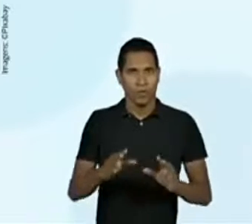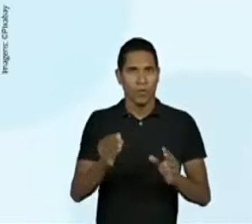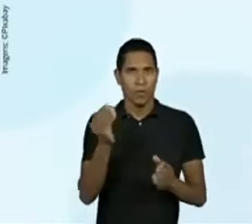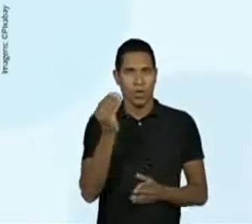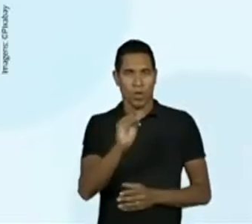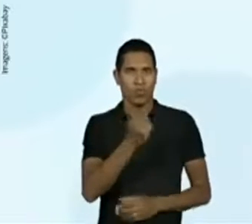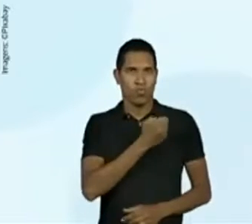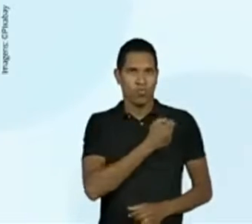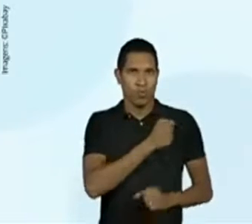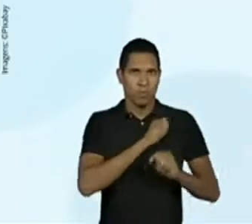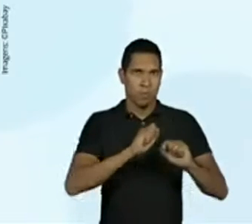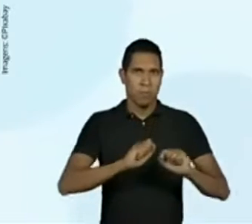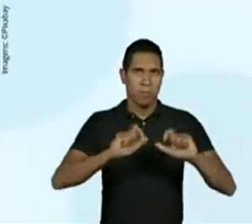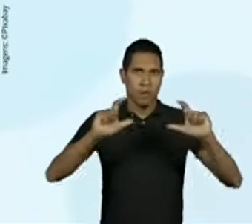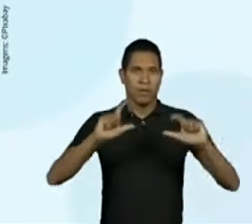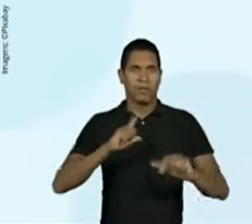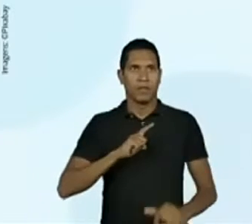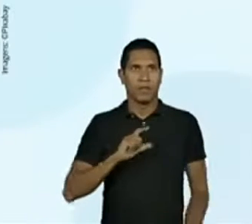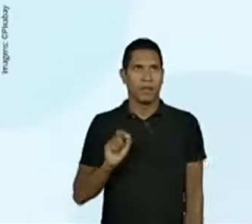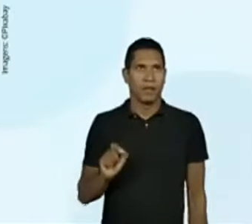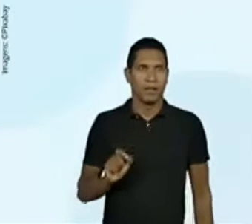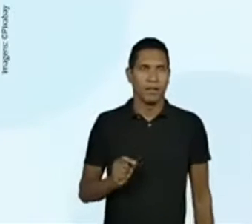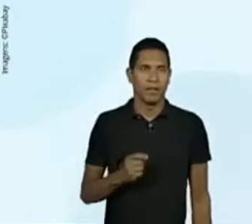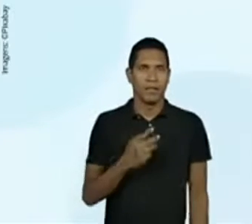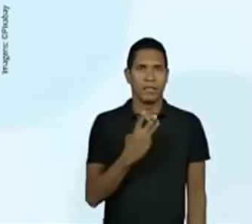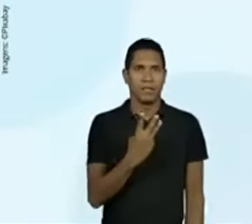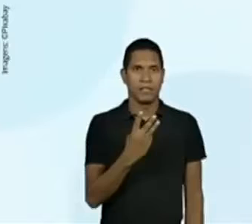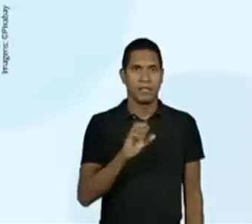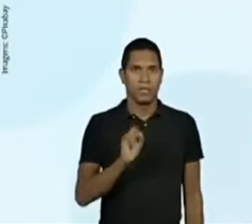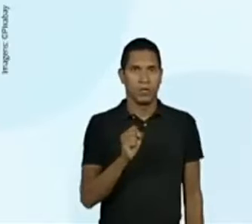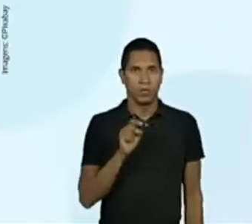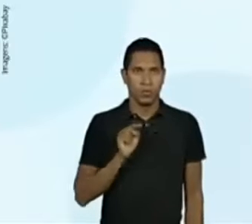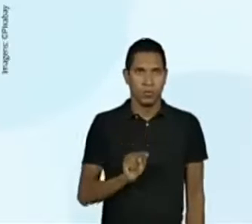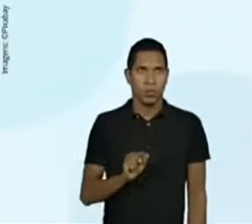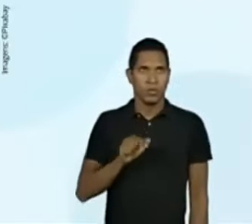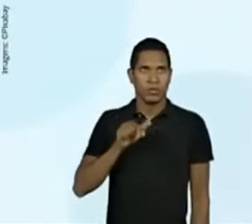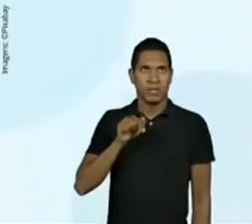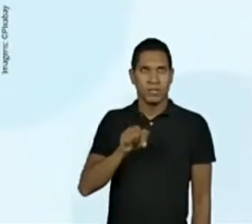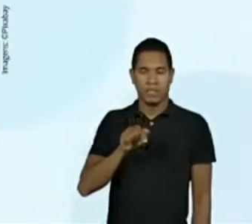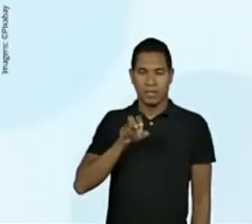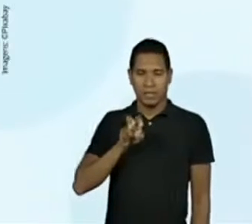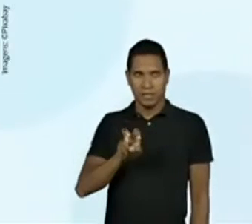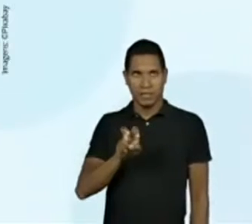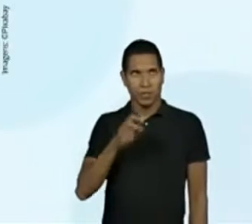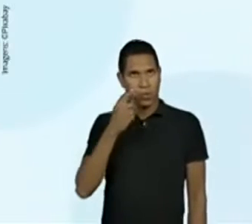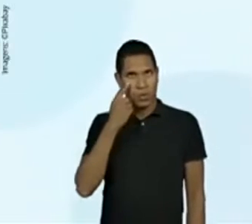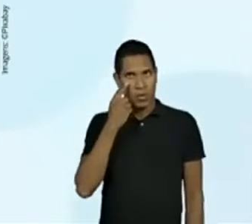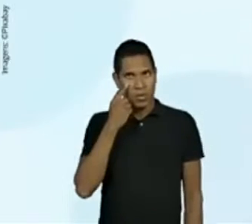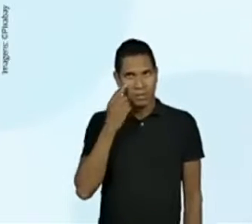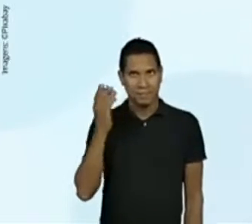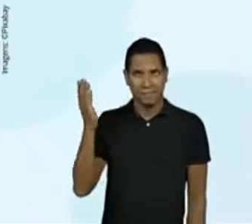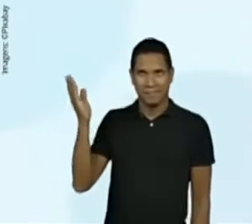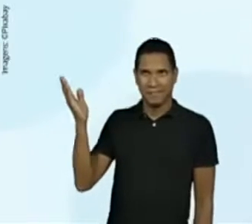para vocês observarem bem. 38,75 é o que está registrado aqui. Eu vou destacar.